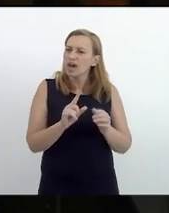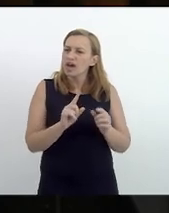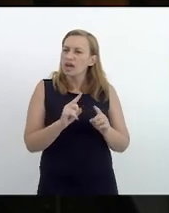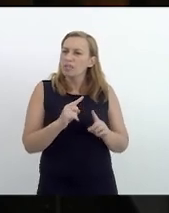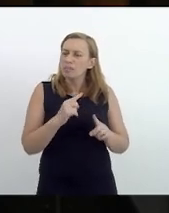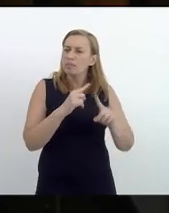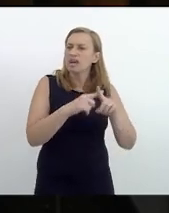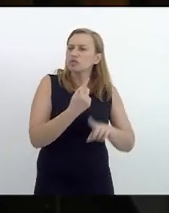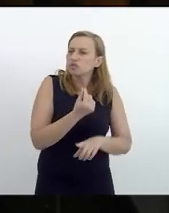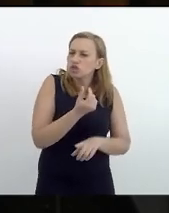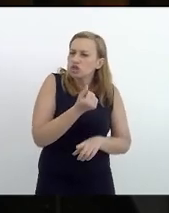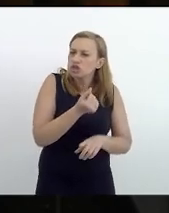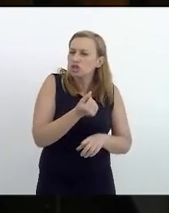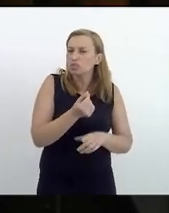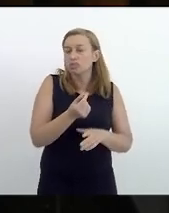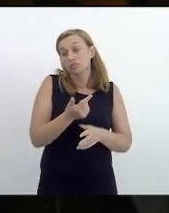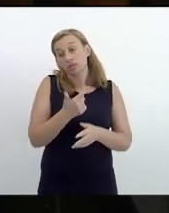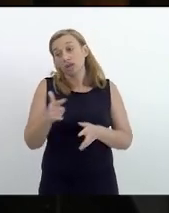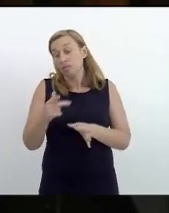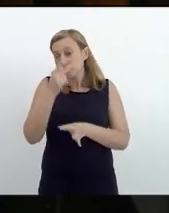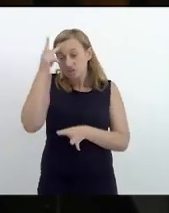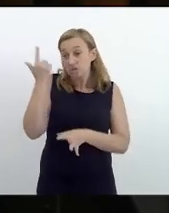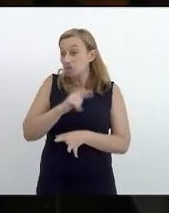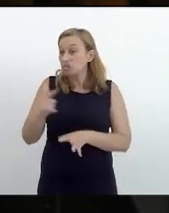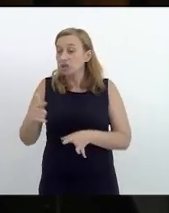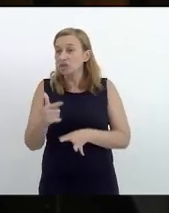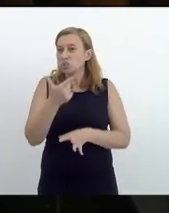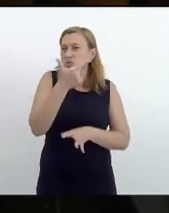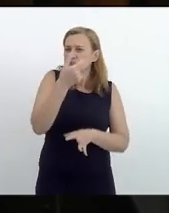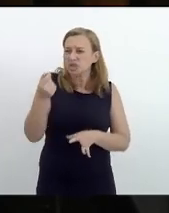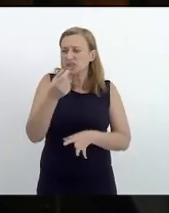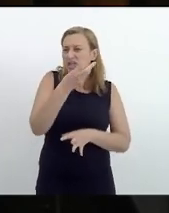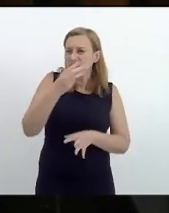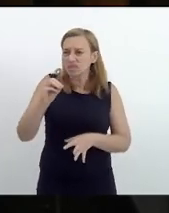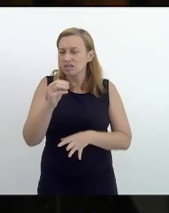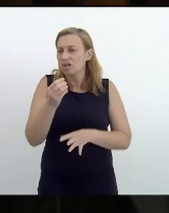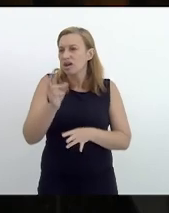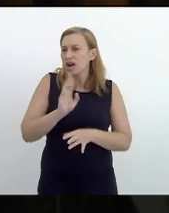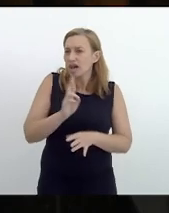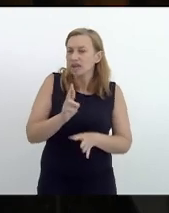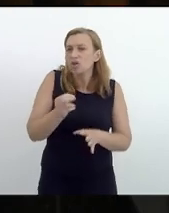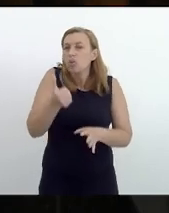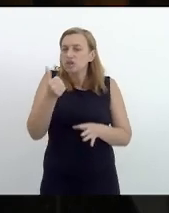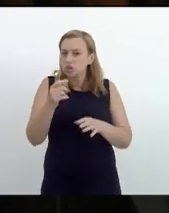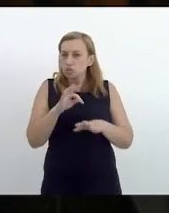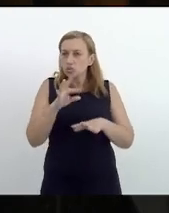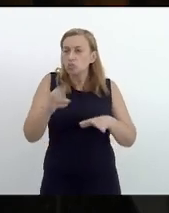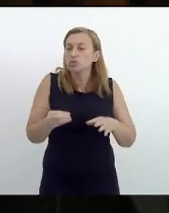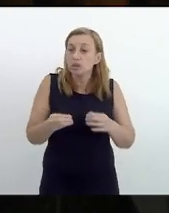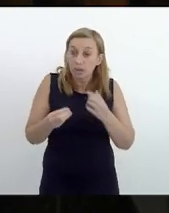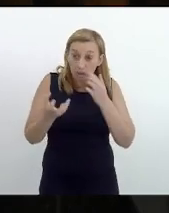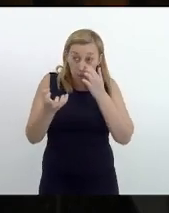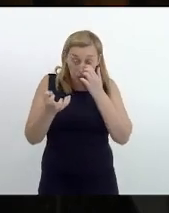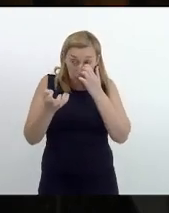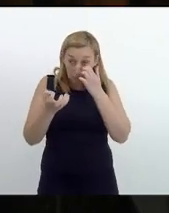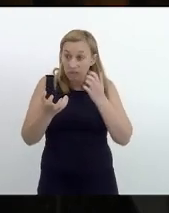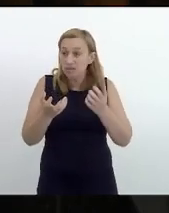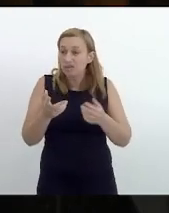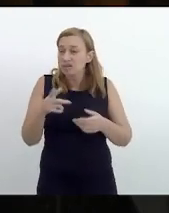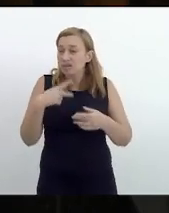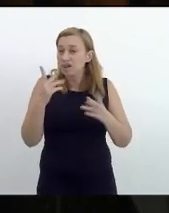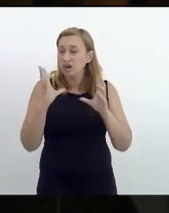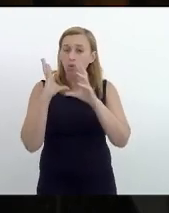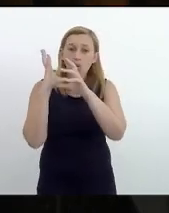300 reais essas famílias desprovidas de tudo ou de quase tudo então eu queria fazer de maneira muito